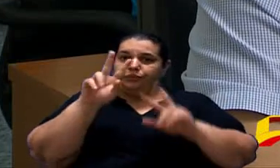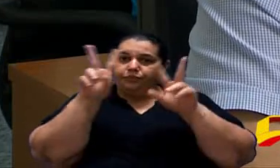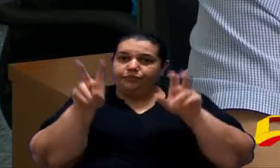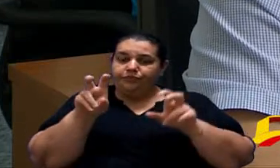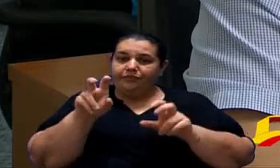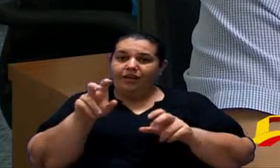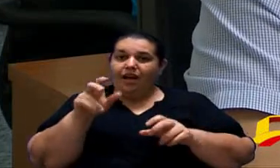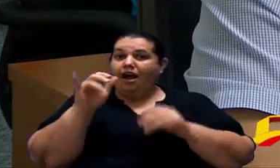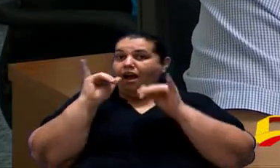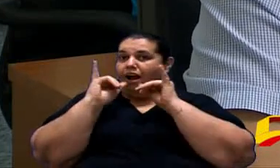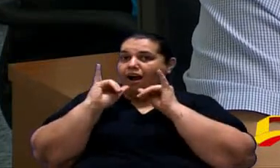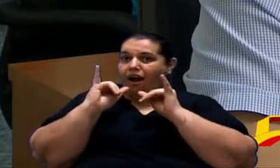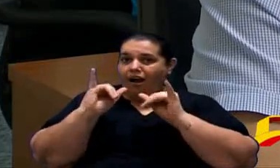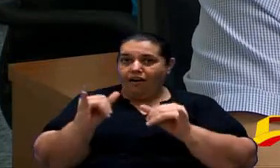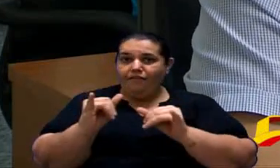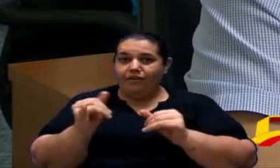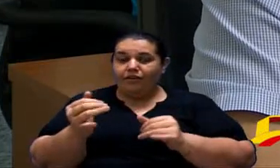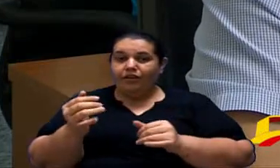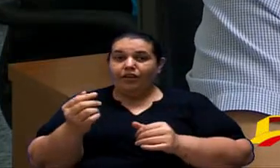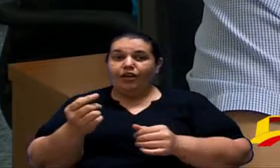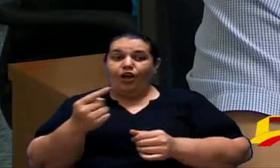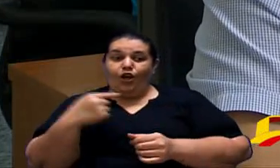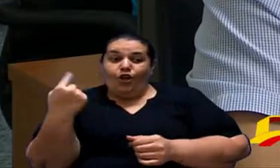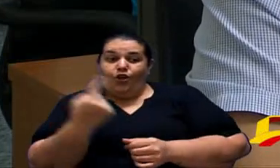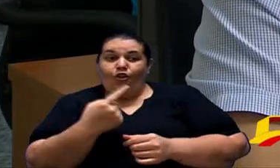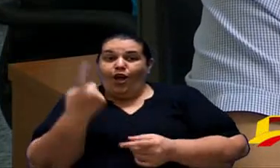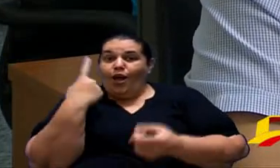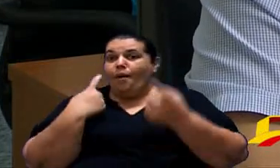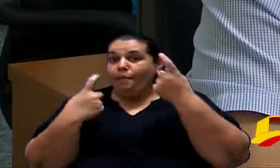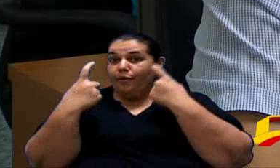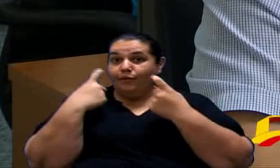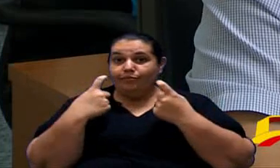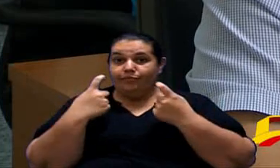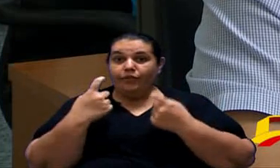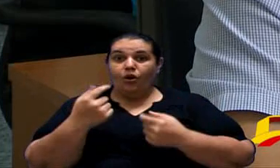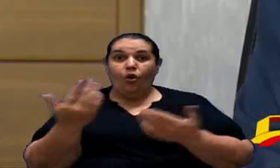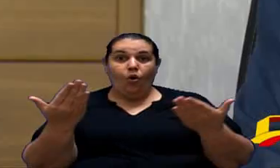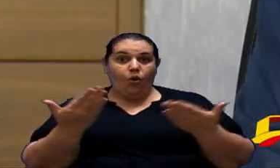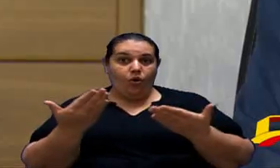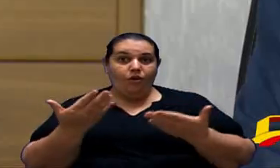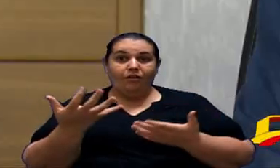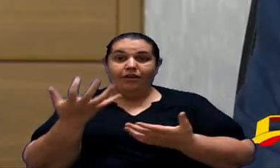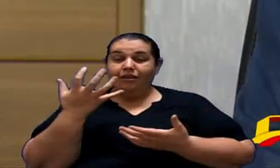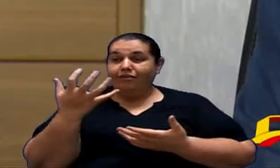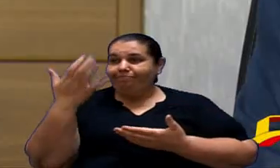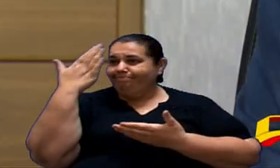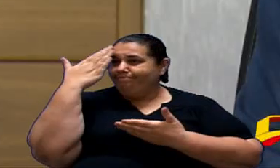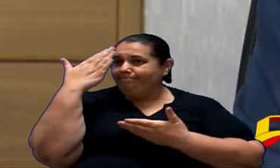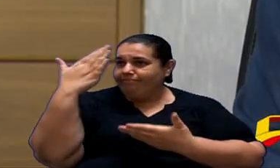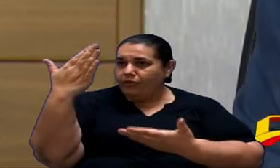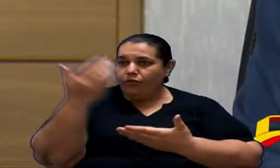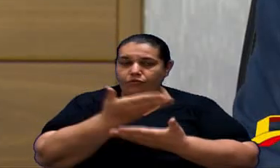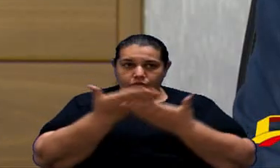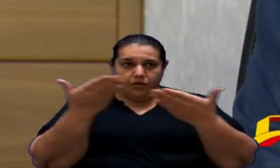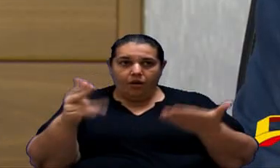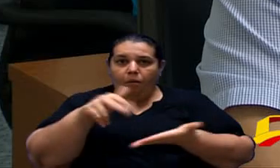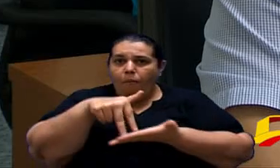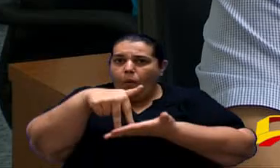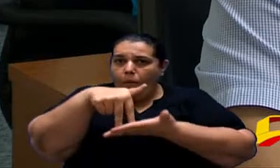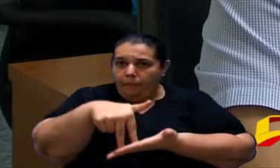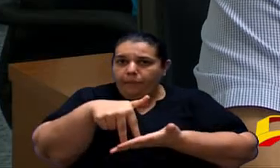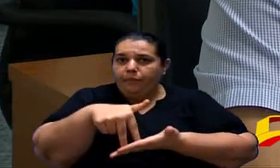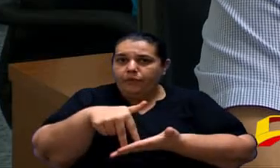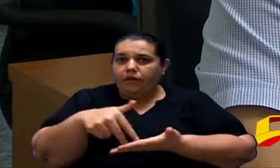dá notícia para a gente que a gente está preocupado e eu quero agradecer muito a vocês pelo apoio e com